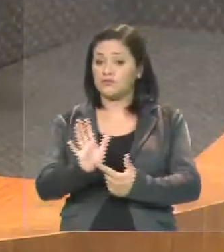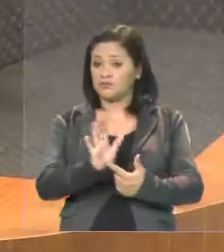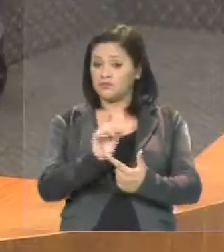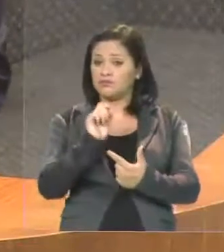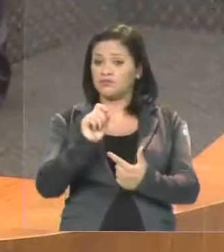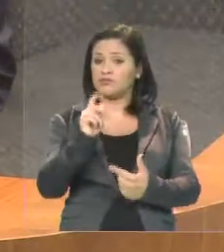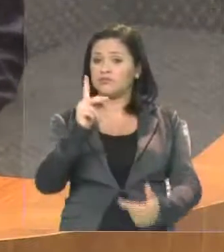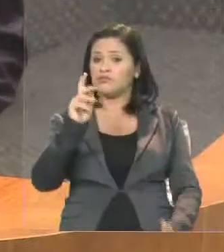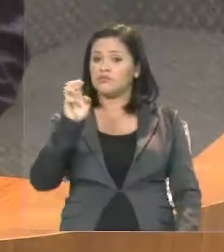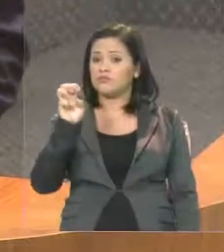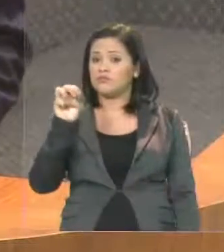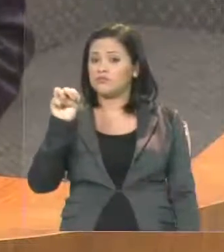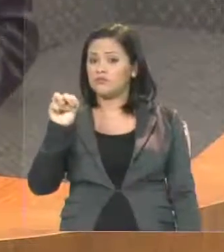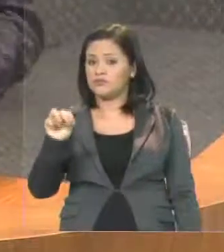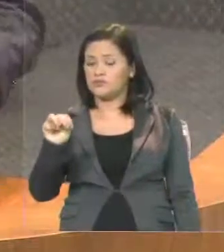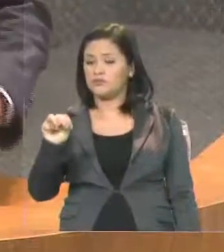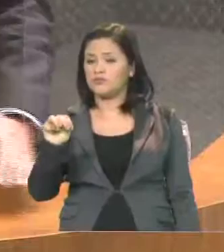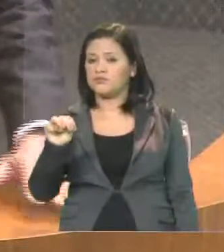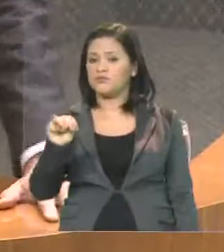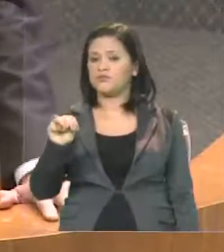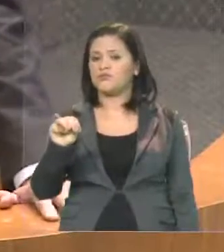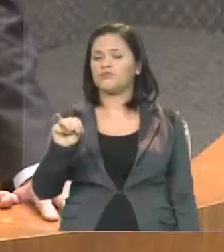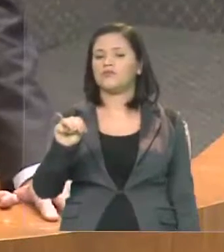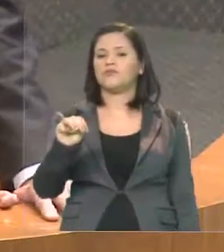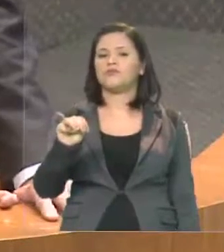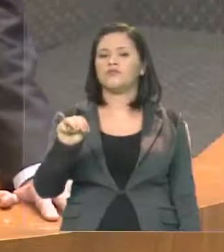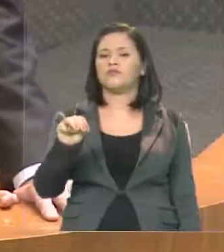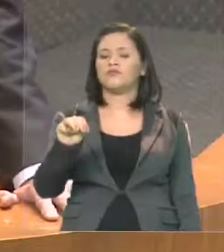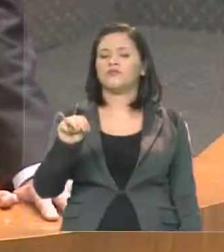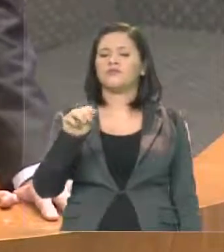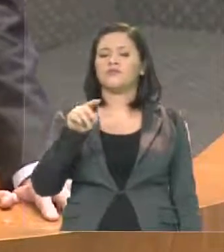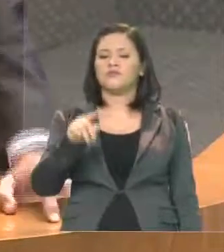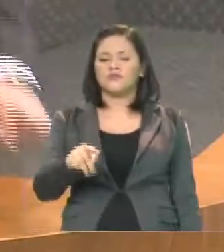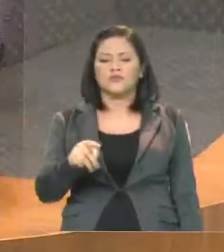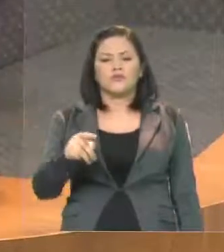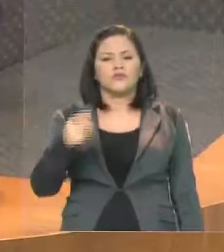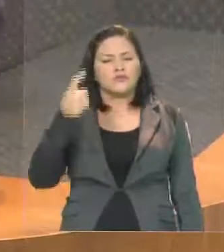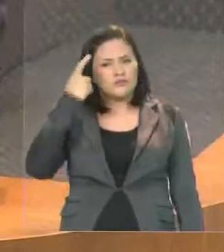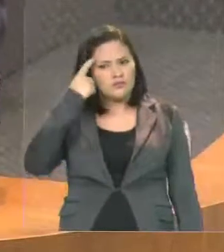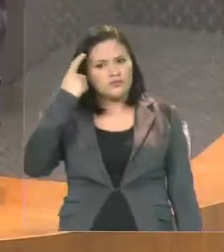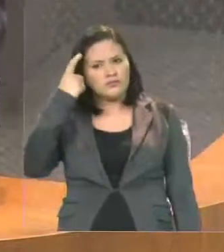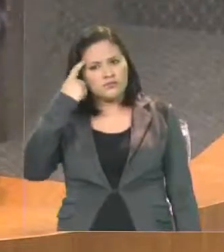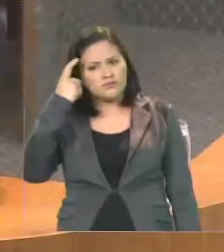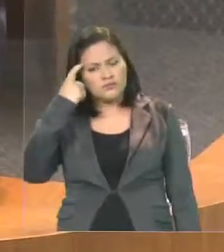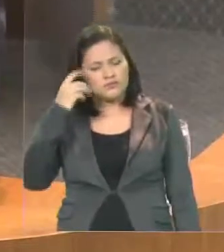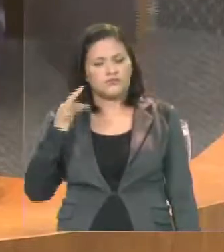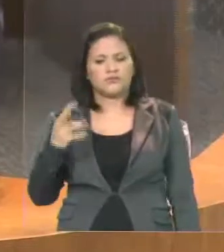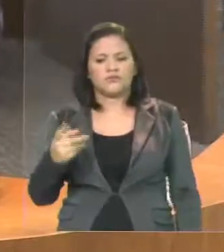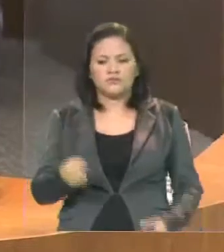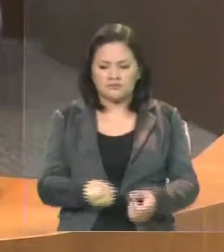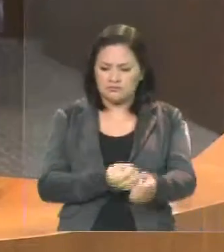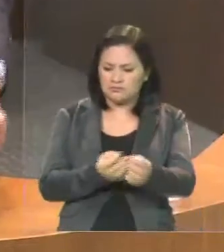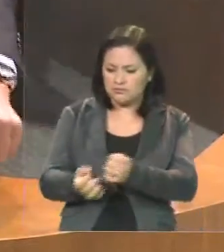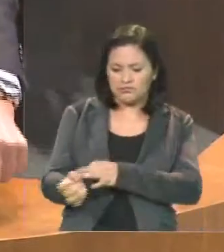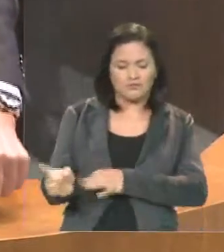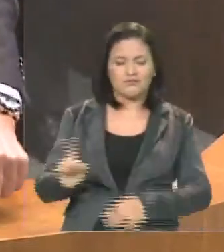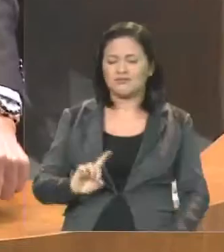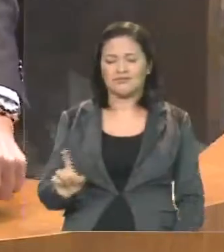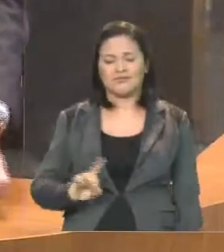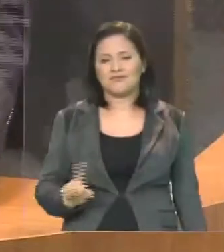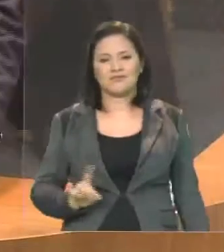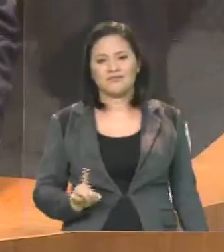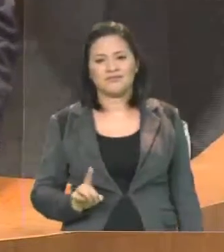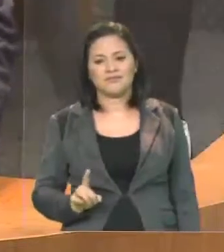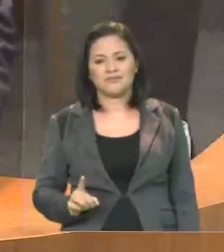deve ser conquistado e não levado pelo preço emocional. Eu dizia ao presidente da Nacional e ao